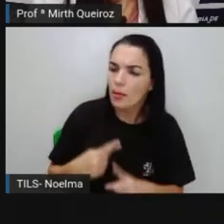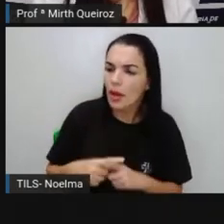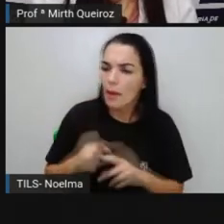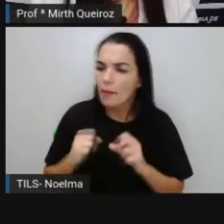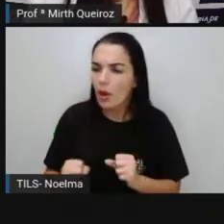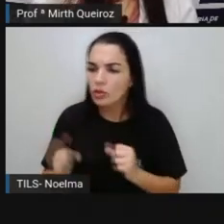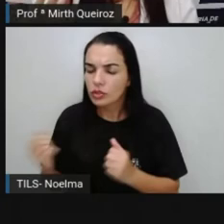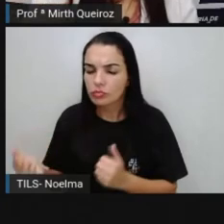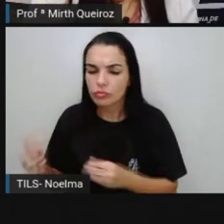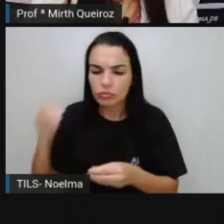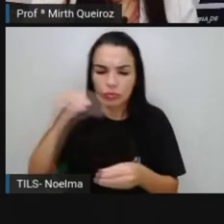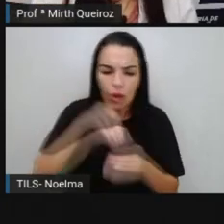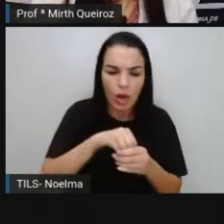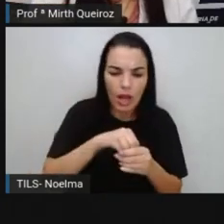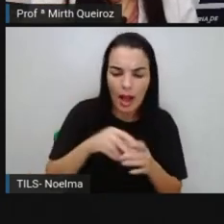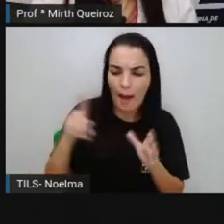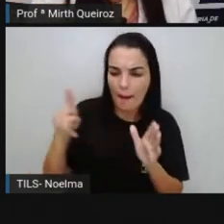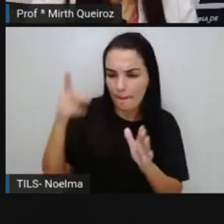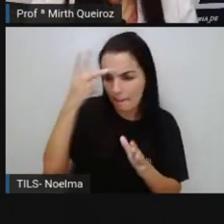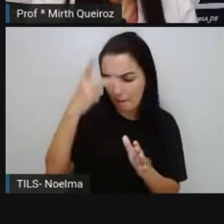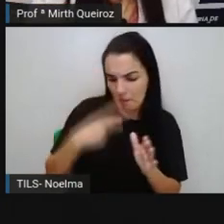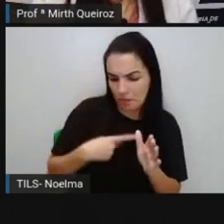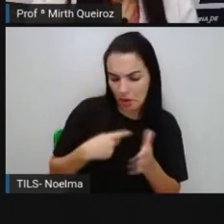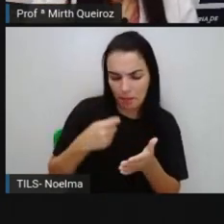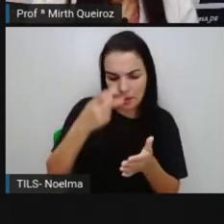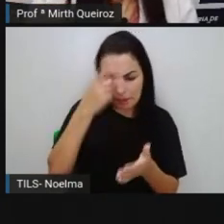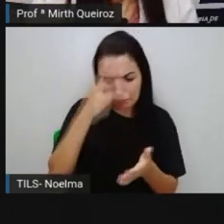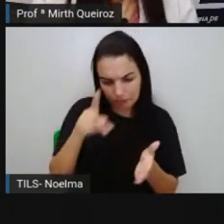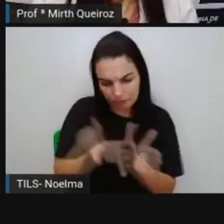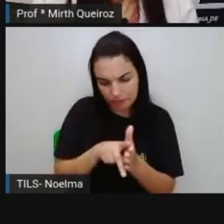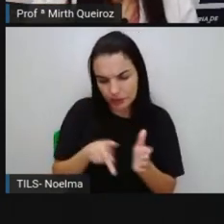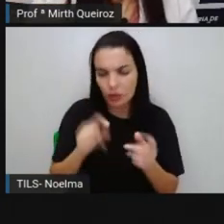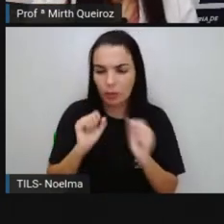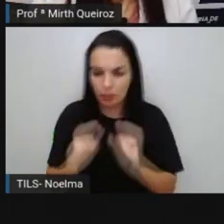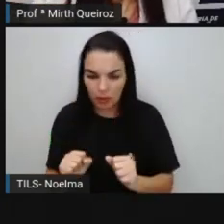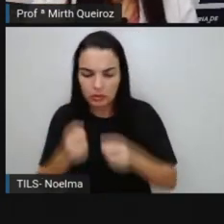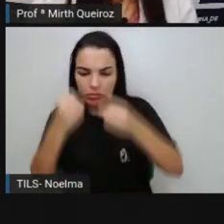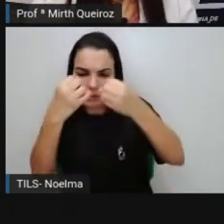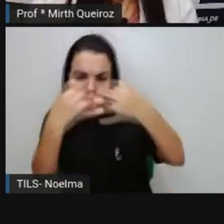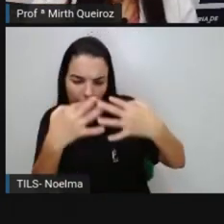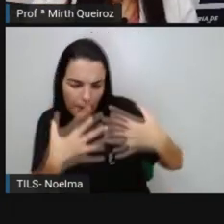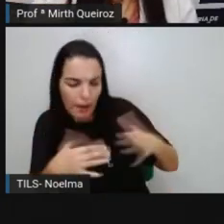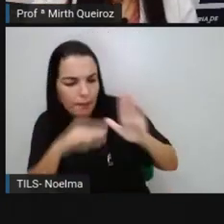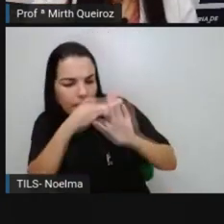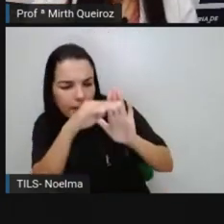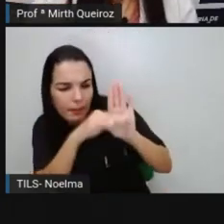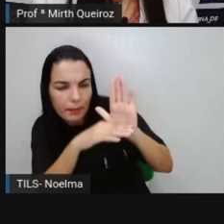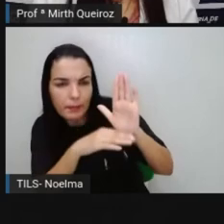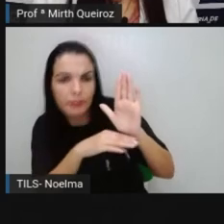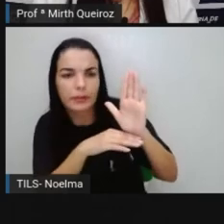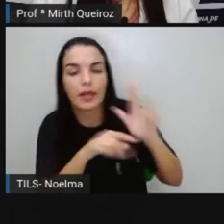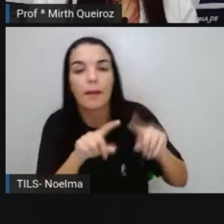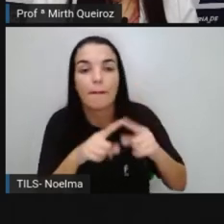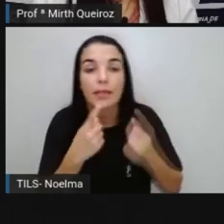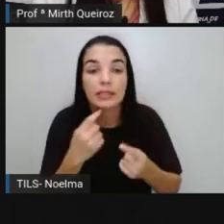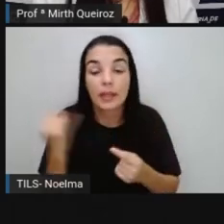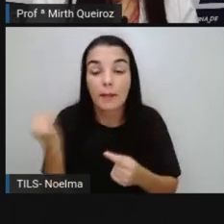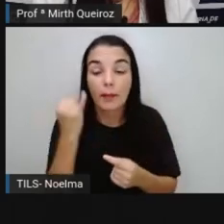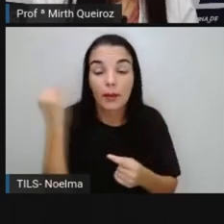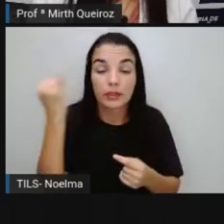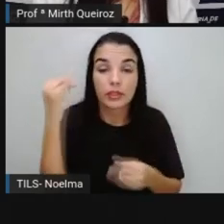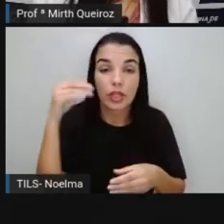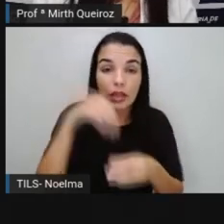descrever a própria pessoa que está sendo ali biografada. Mas o que é mais marcante dentro da biografia